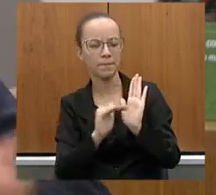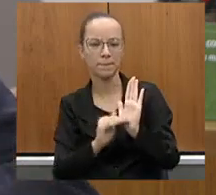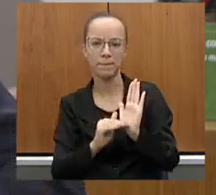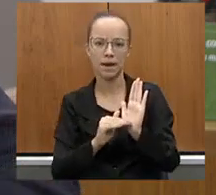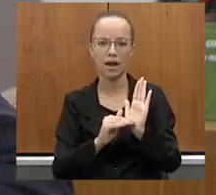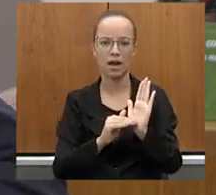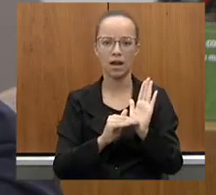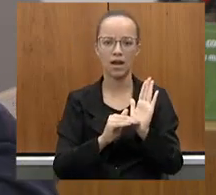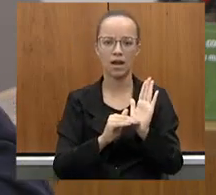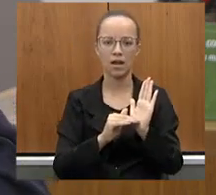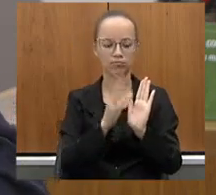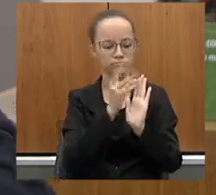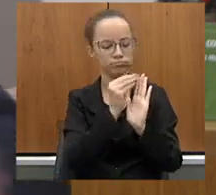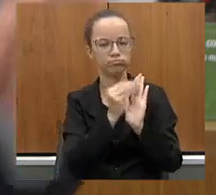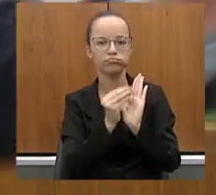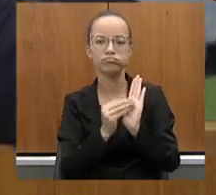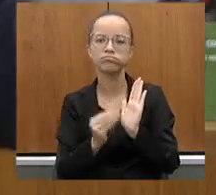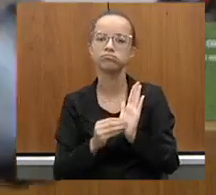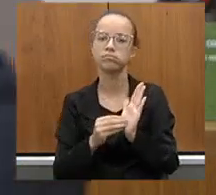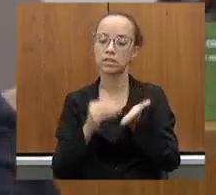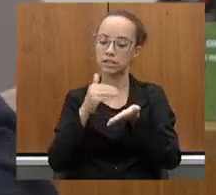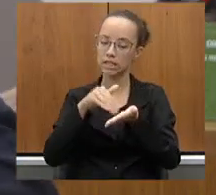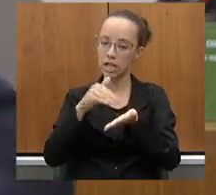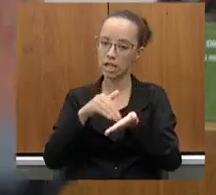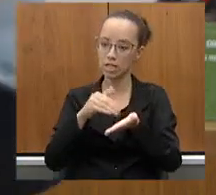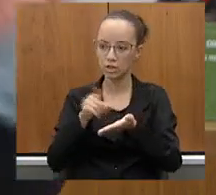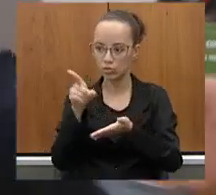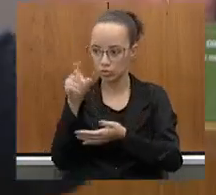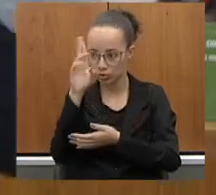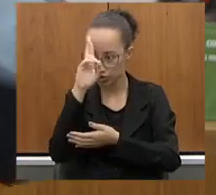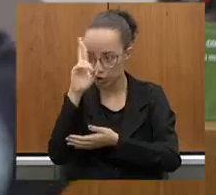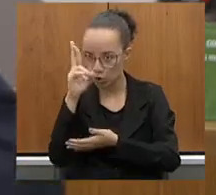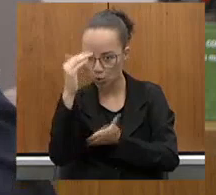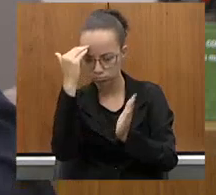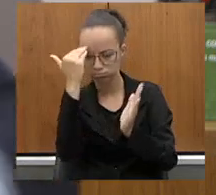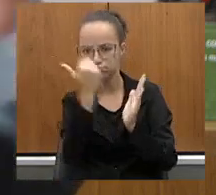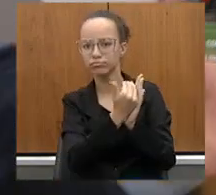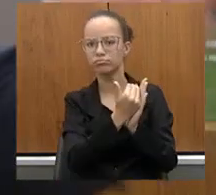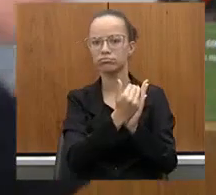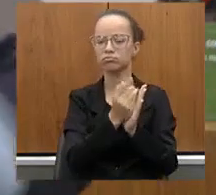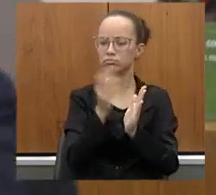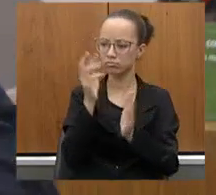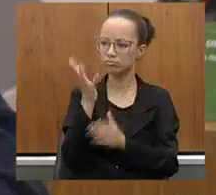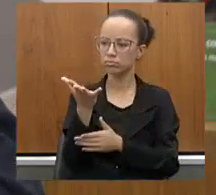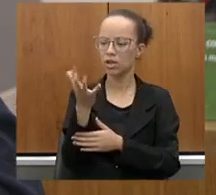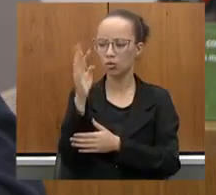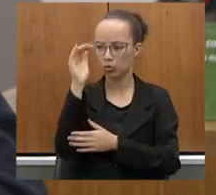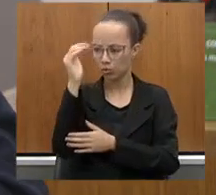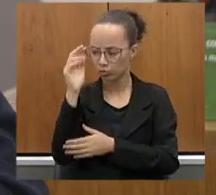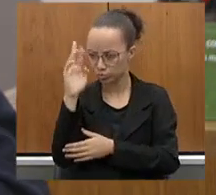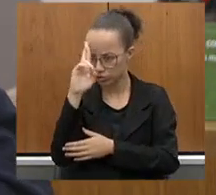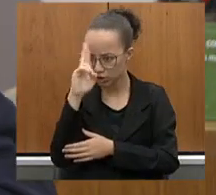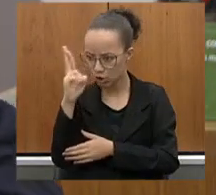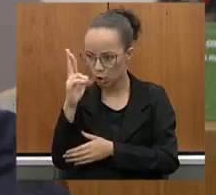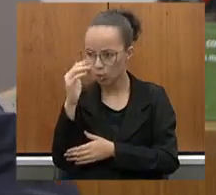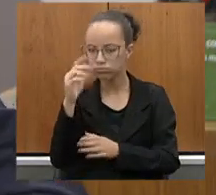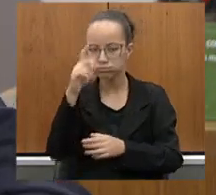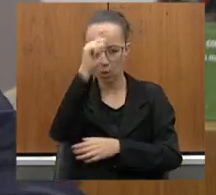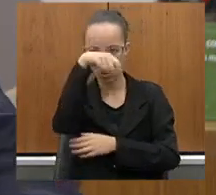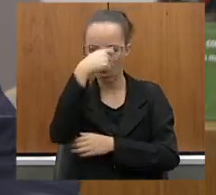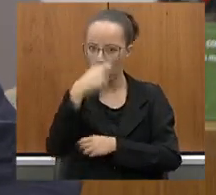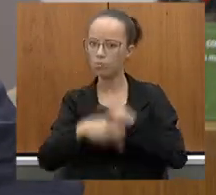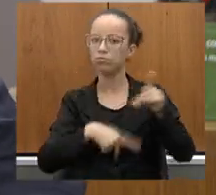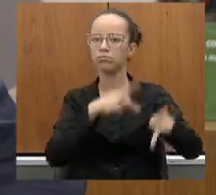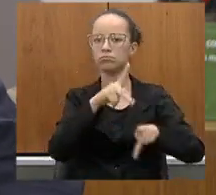para a nossa secretaria e V. Exª cumpriu, honrou comigo, honrou com a população. Então, isto